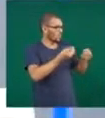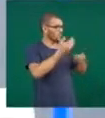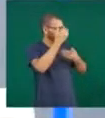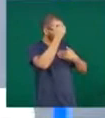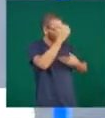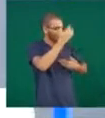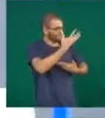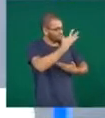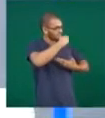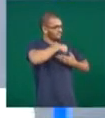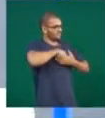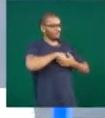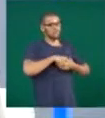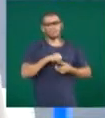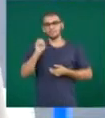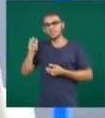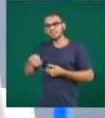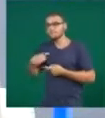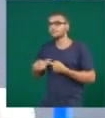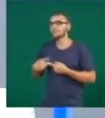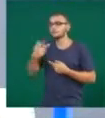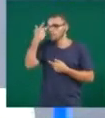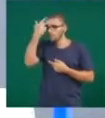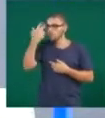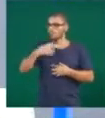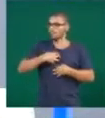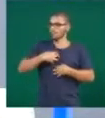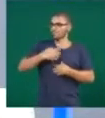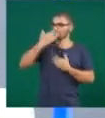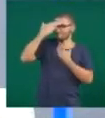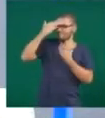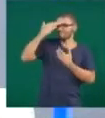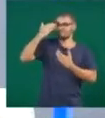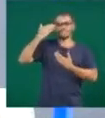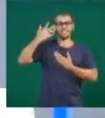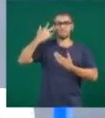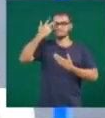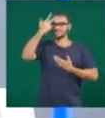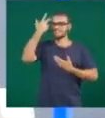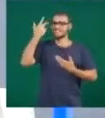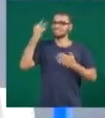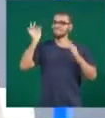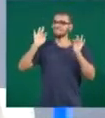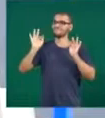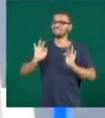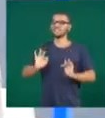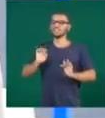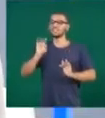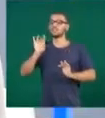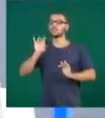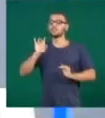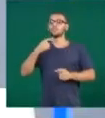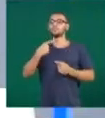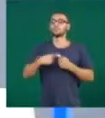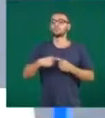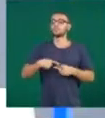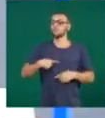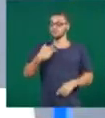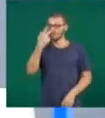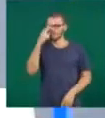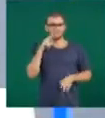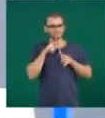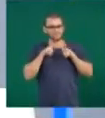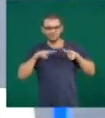até porque, assim, a pessoa que ela é grata, ela normalmente é uma pessoa mais feliz, simplesmente por ela valorizar aquilo que ela tem,